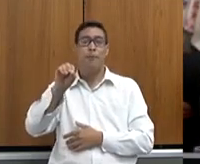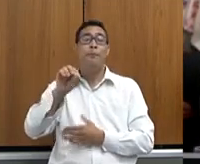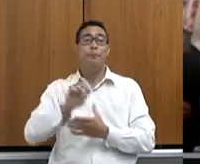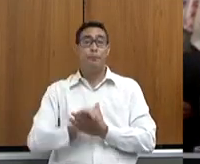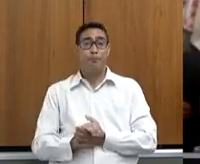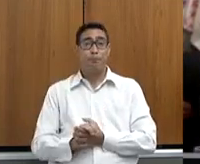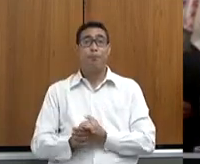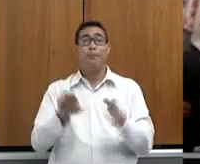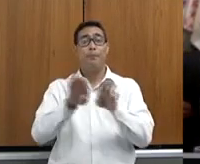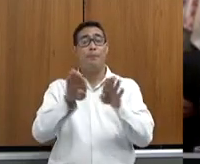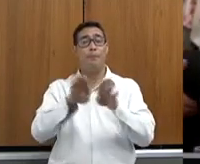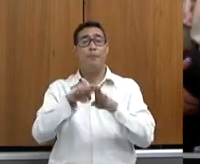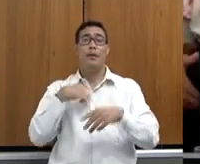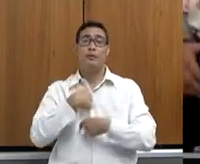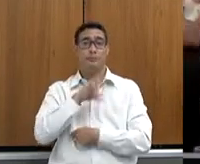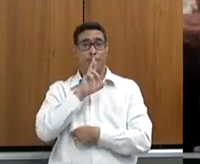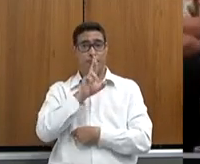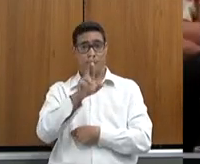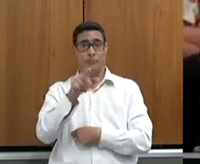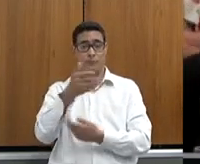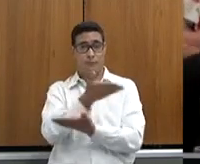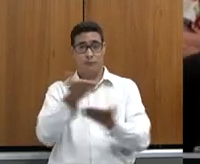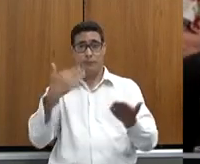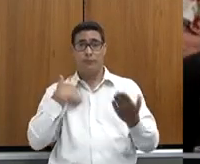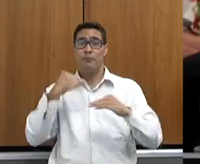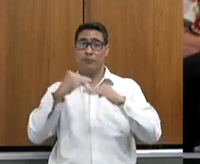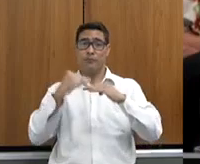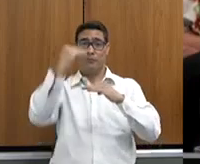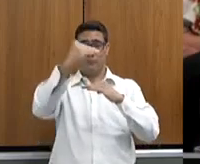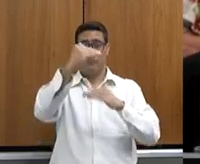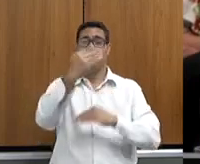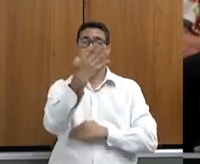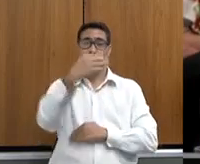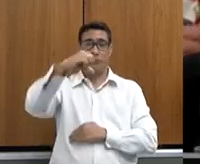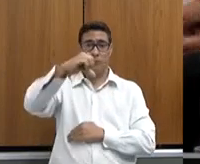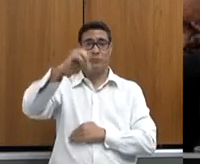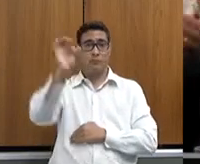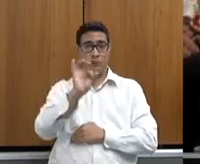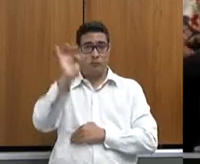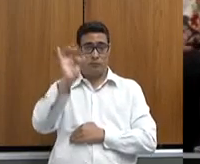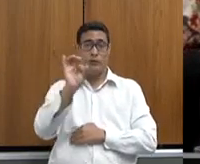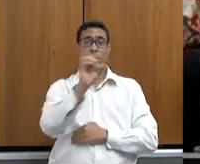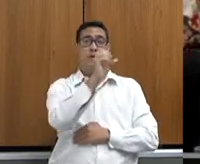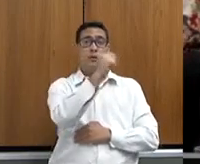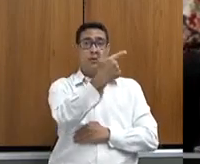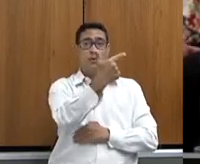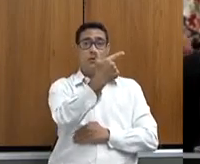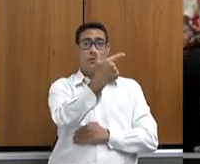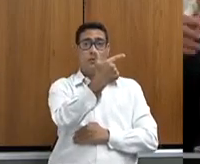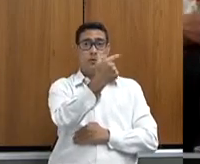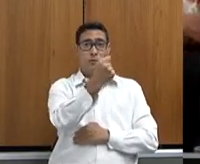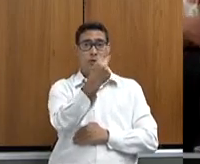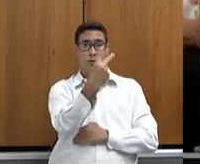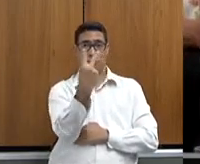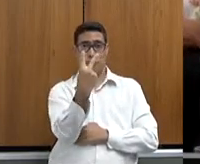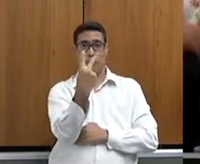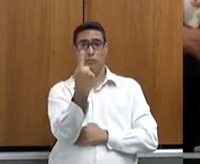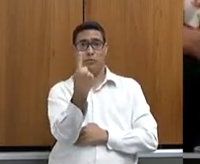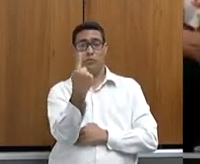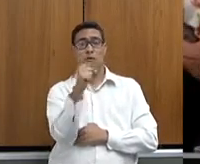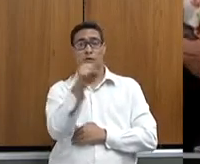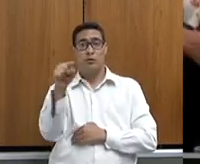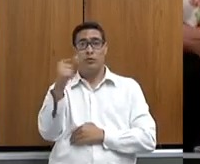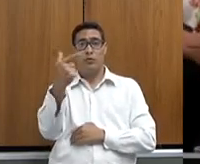das exportações do agro mineiro, crescendo 49% de 2021 para 2022,